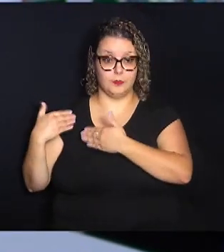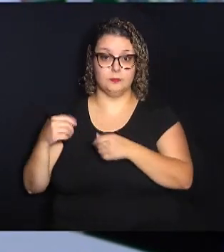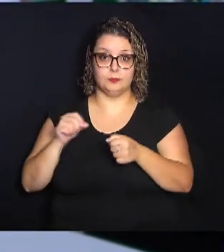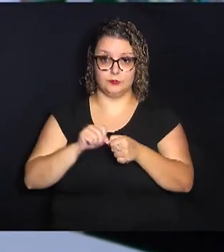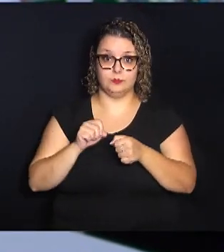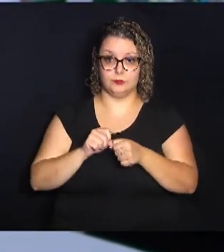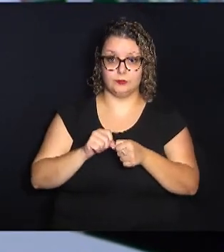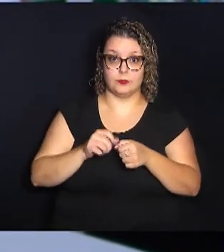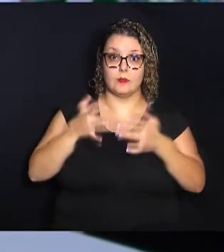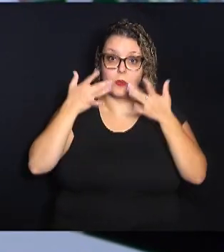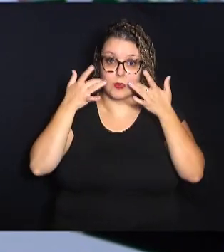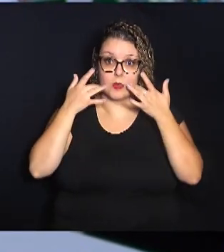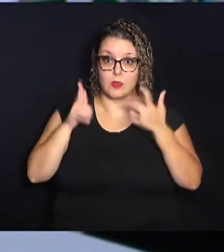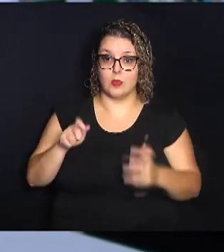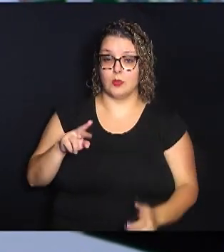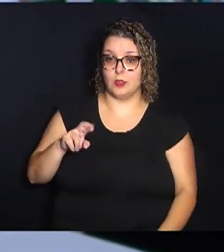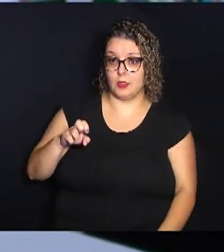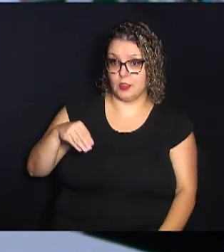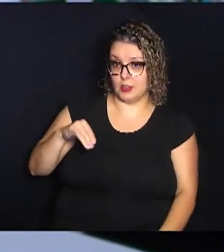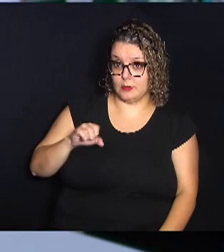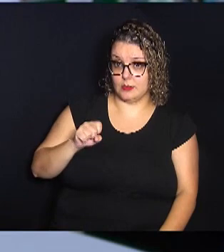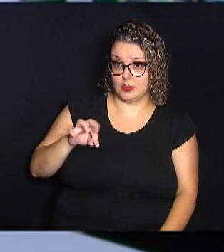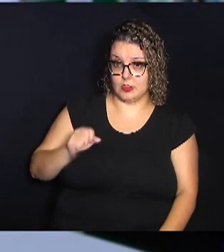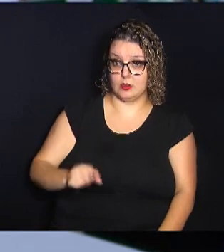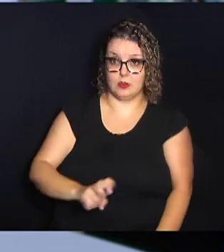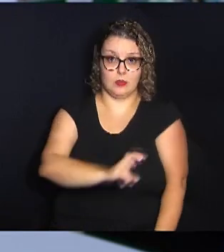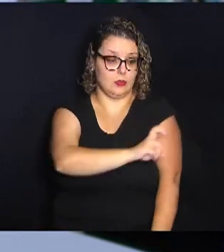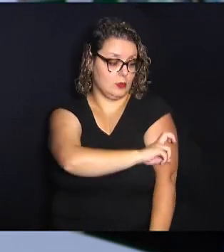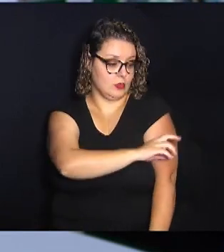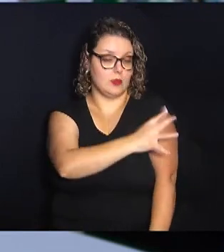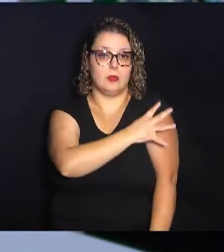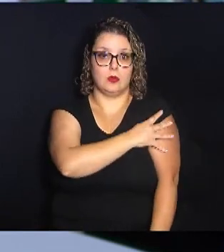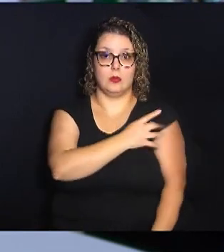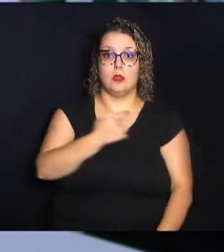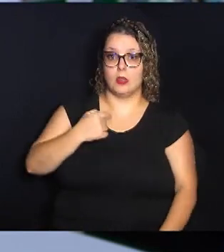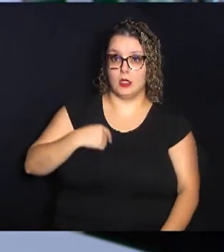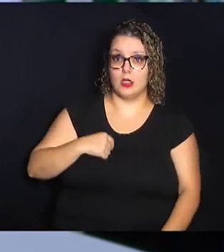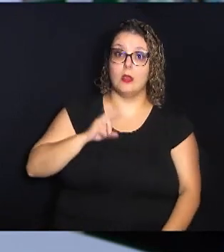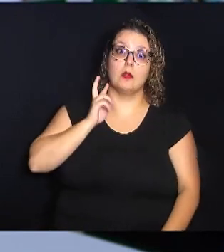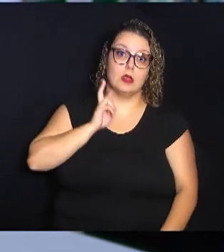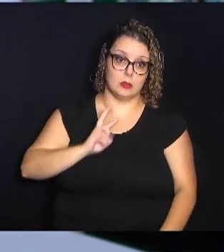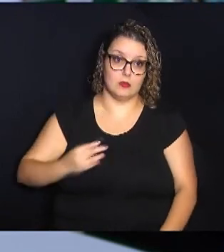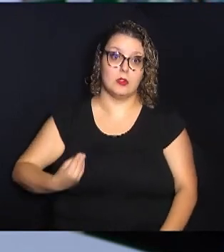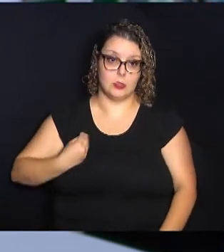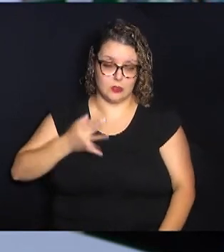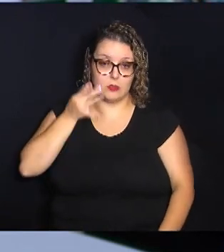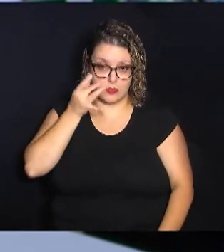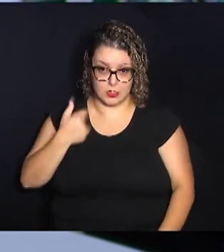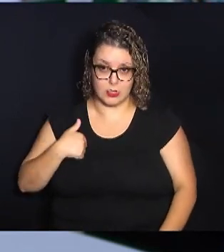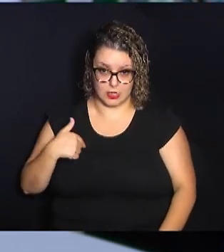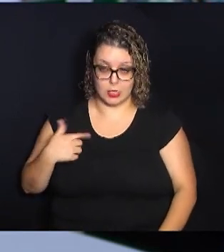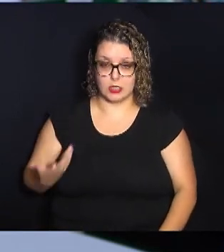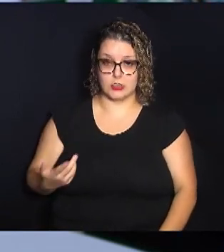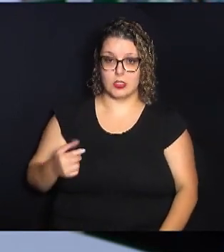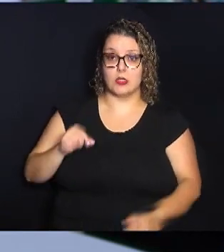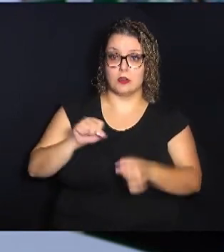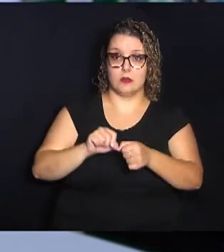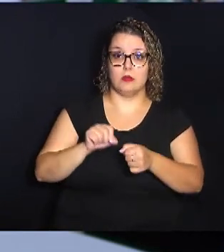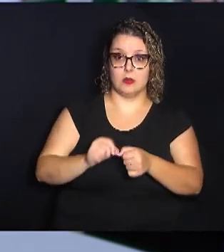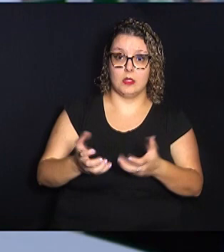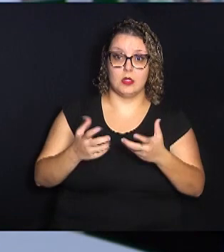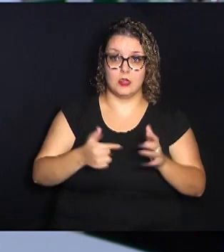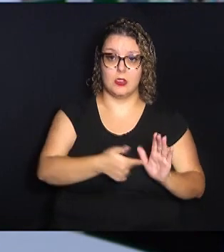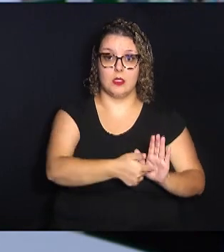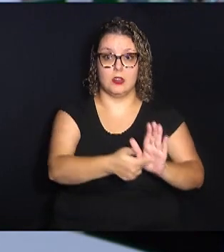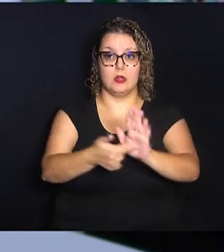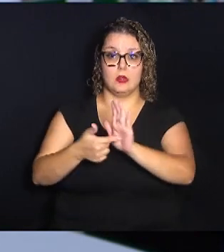encenação com os gremistas. O quinto e o quarto ano, eu estava presente, eu era vítima. Aí, a gente fez uma e a gente queria mostrar isso